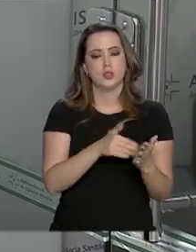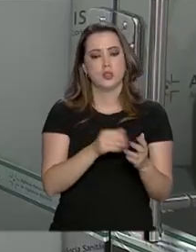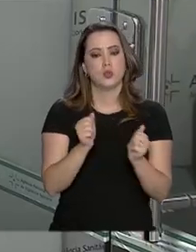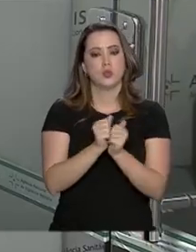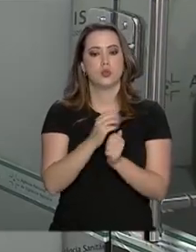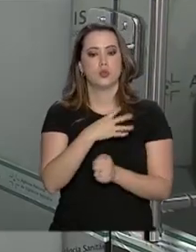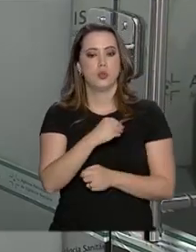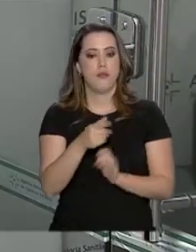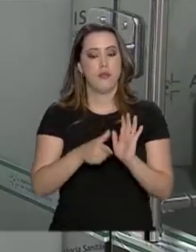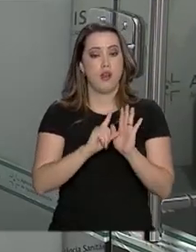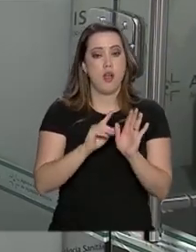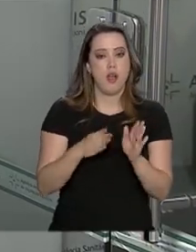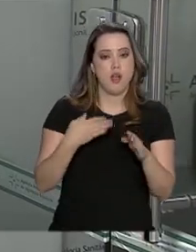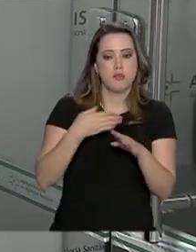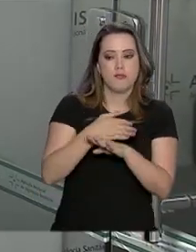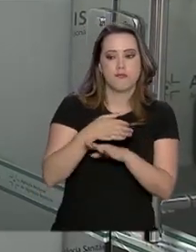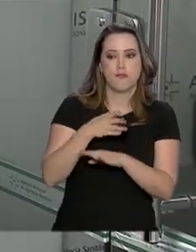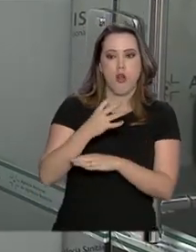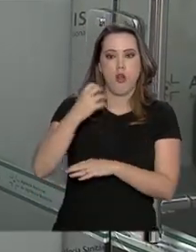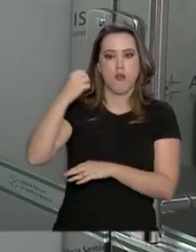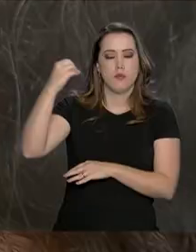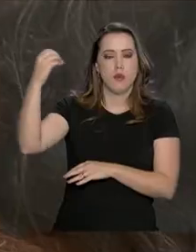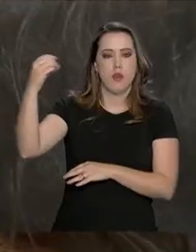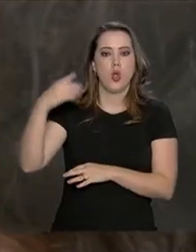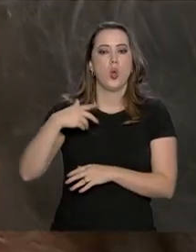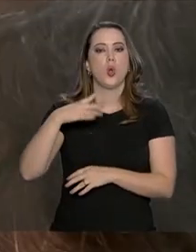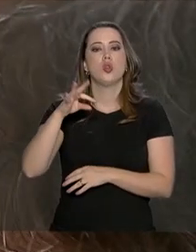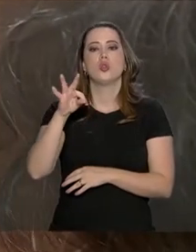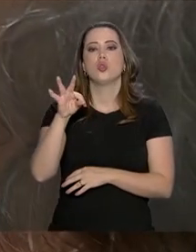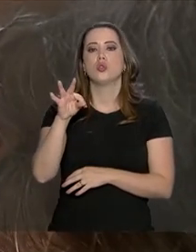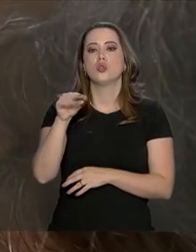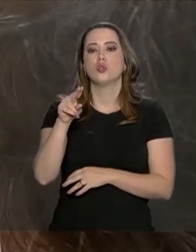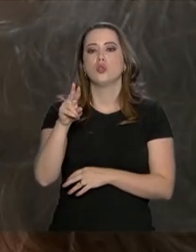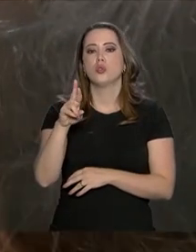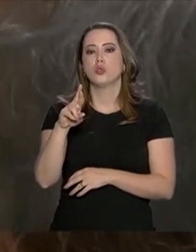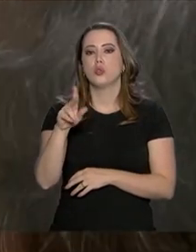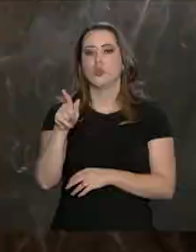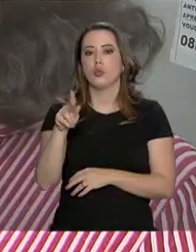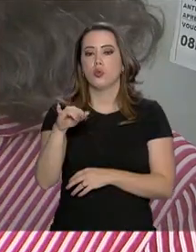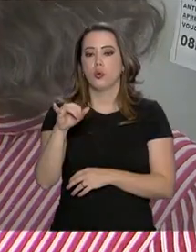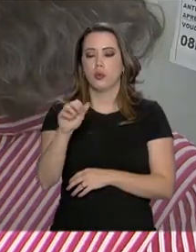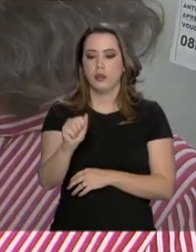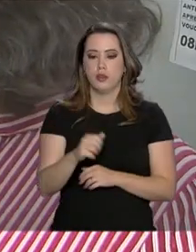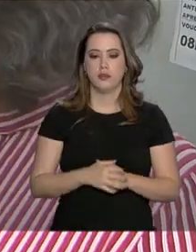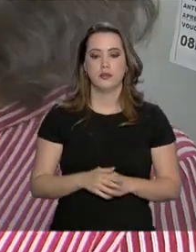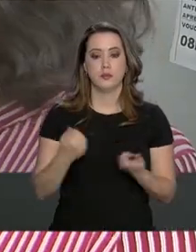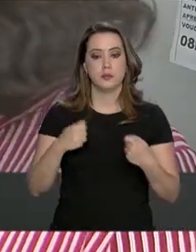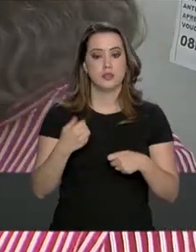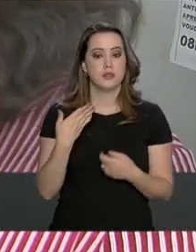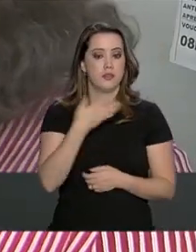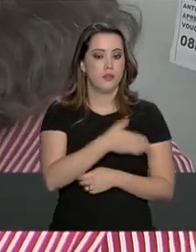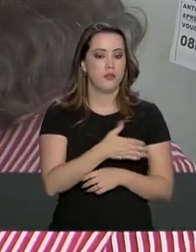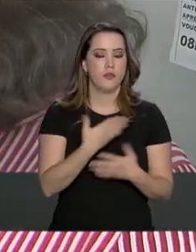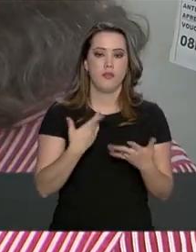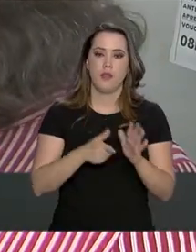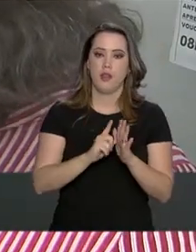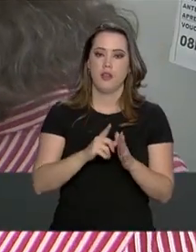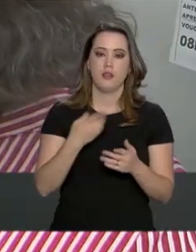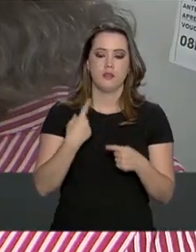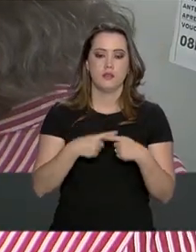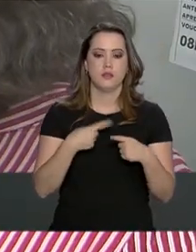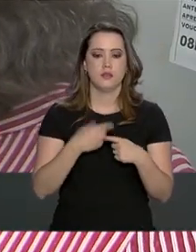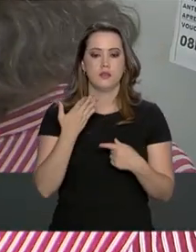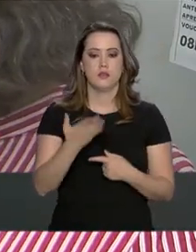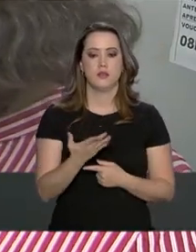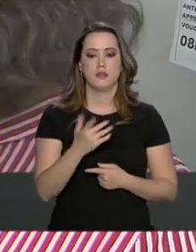veio com a filha pouco antes de embarcar para a Turquia, mas conseguiu ser atendida. Eu tive que vir bem mais cedo